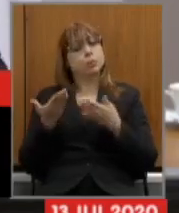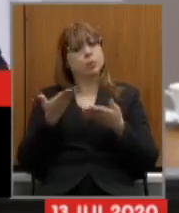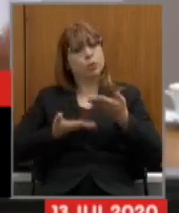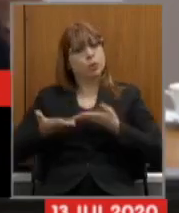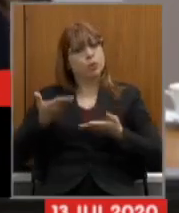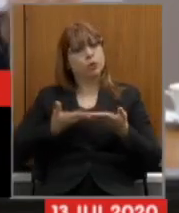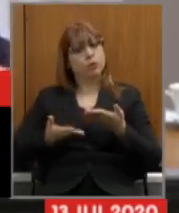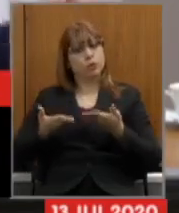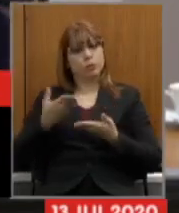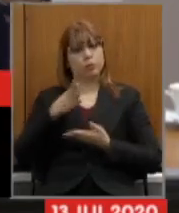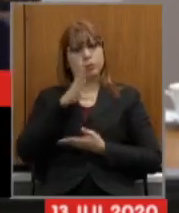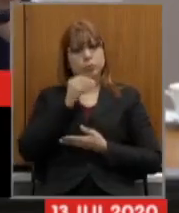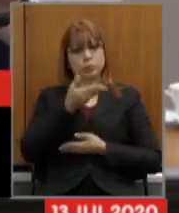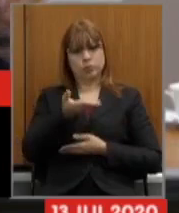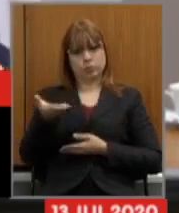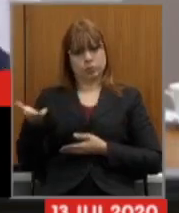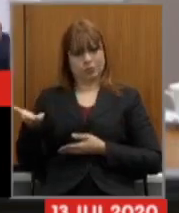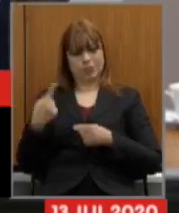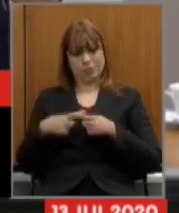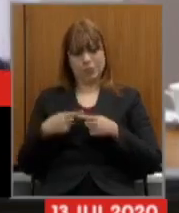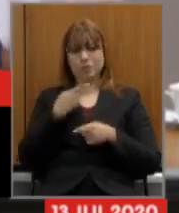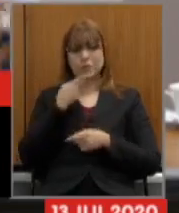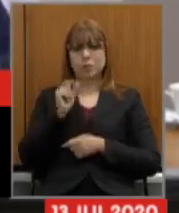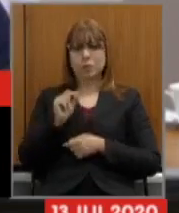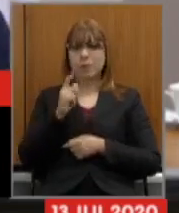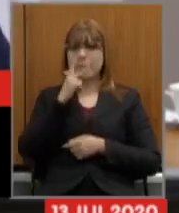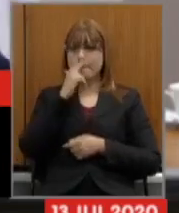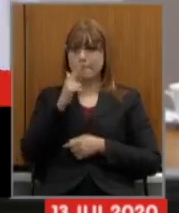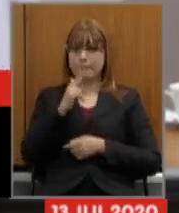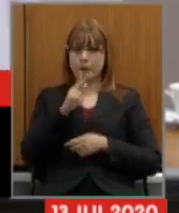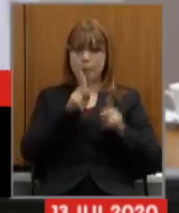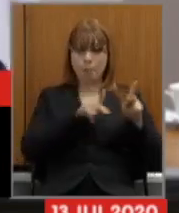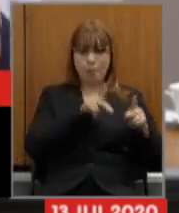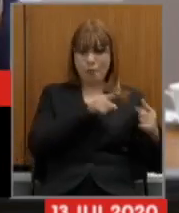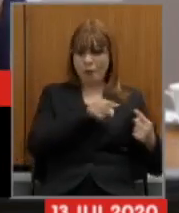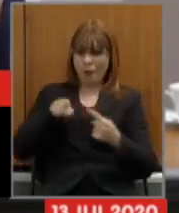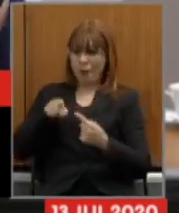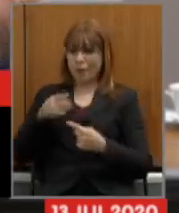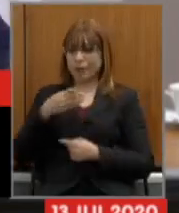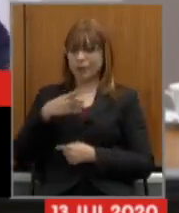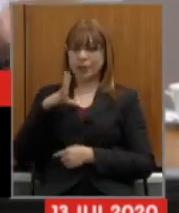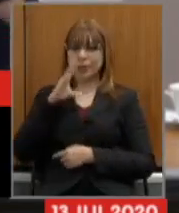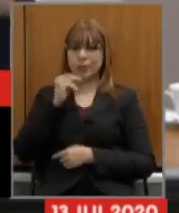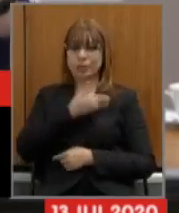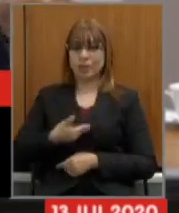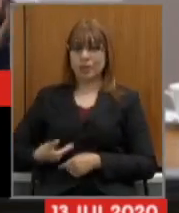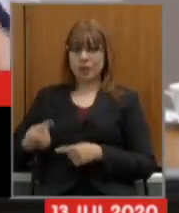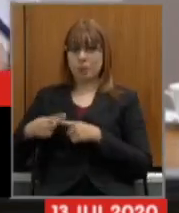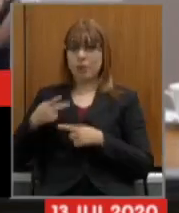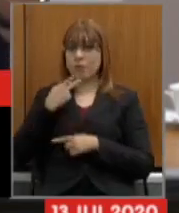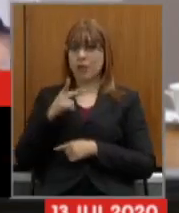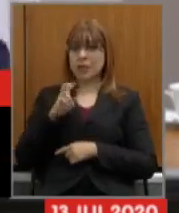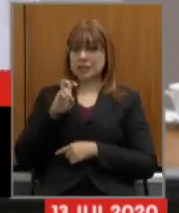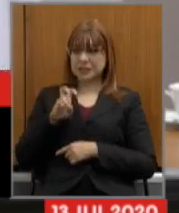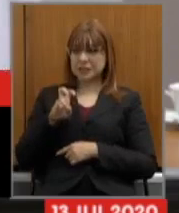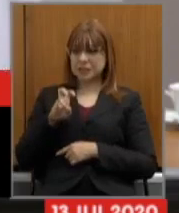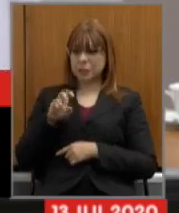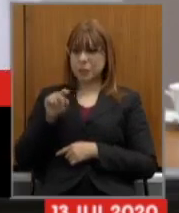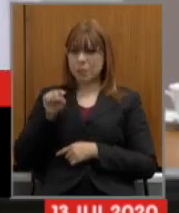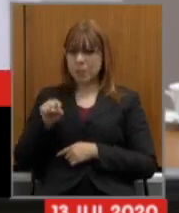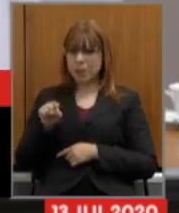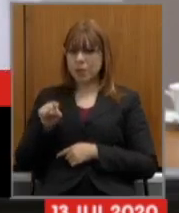porque a relação que vocês estão fazendo é jogar o povo contra os servidores vocês falam de que os servidores ganham de 5 a 10 mil quais?